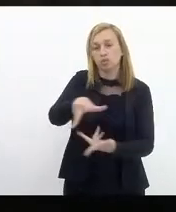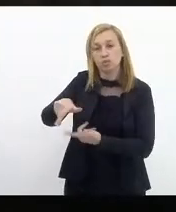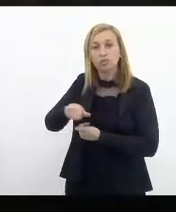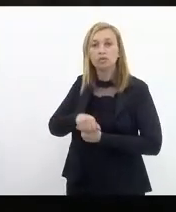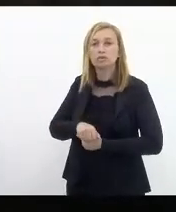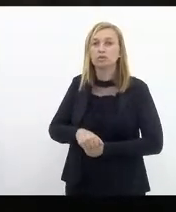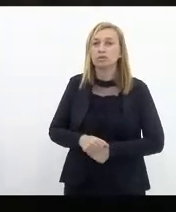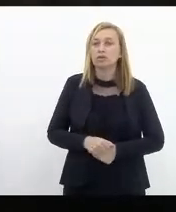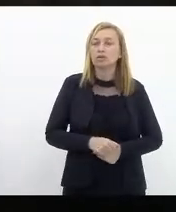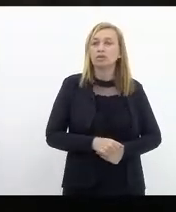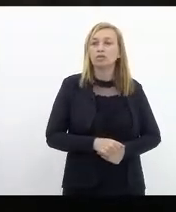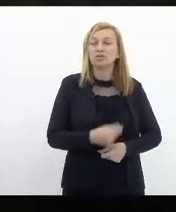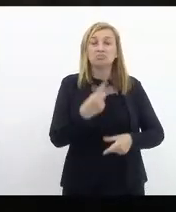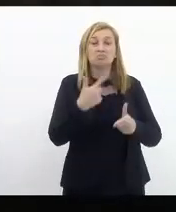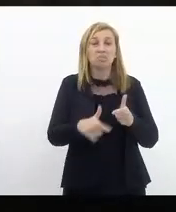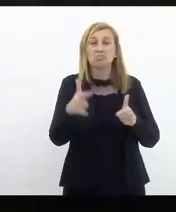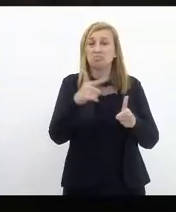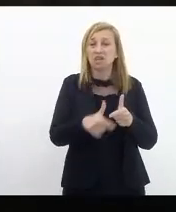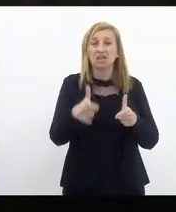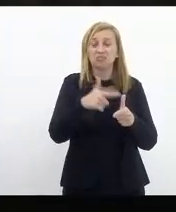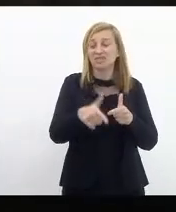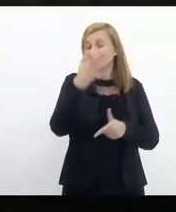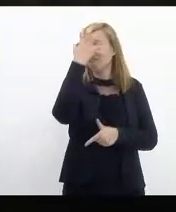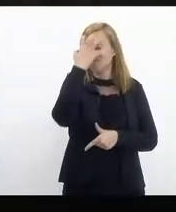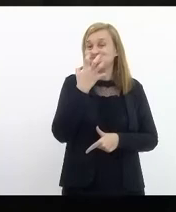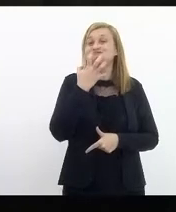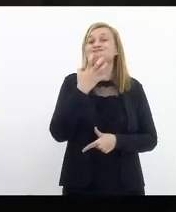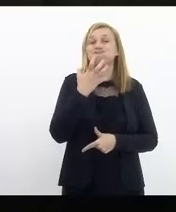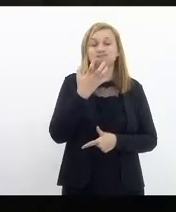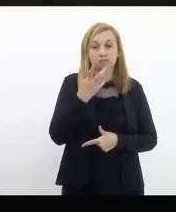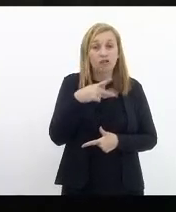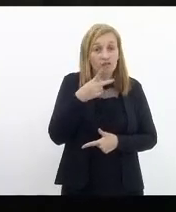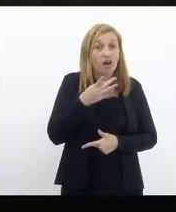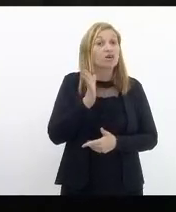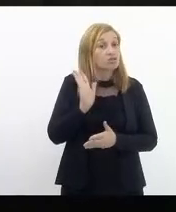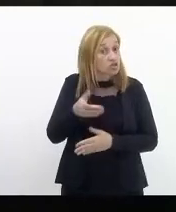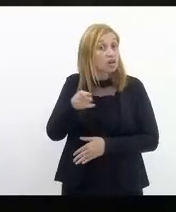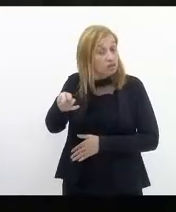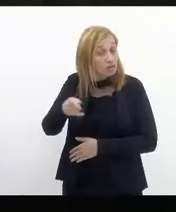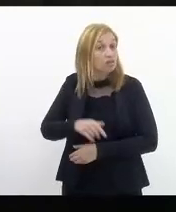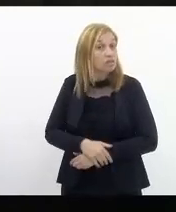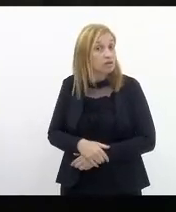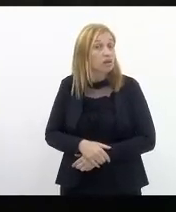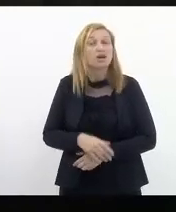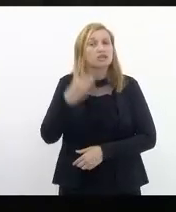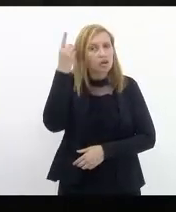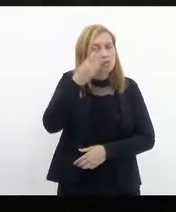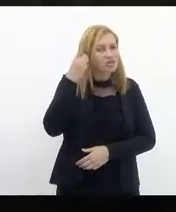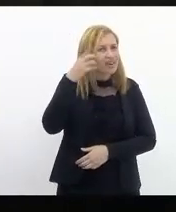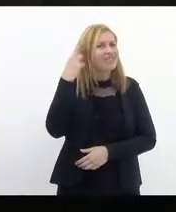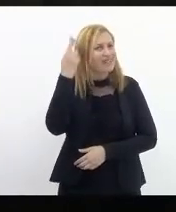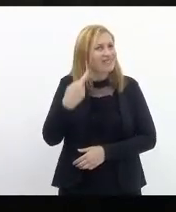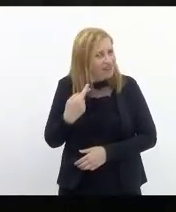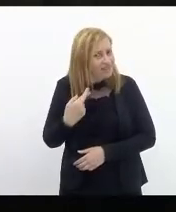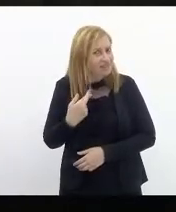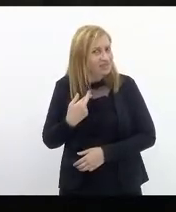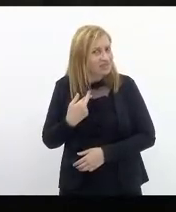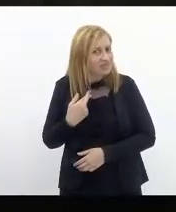passando por problemas sérios, como foi falado aqui, pela deputada Renata,